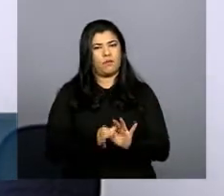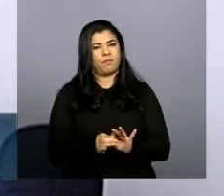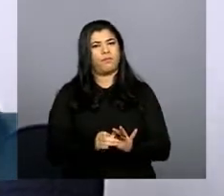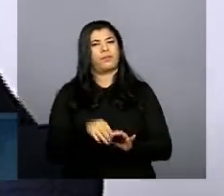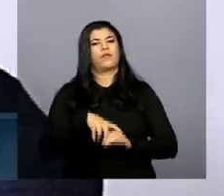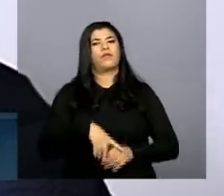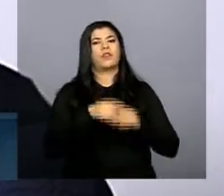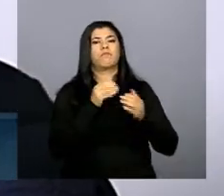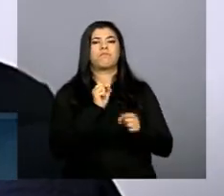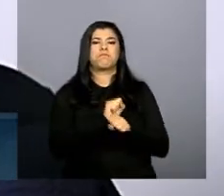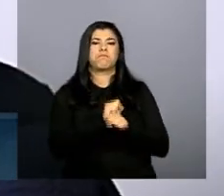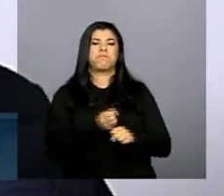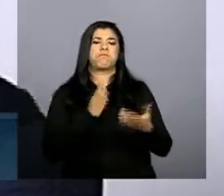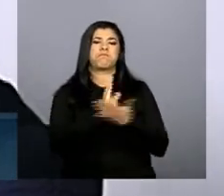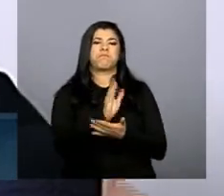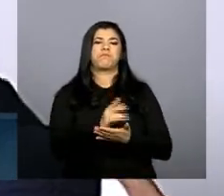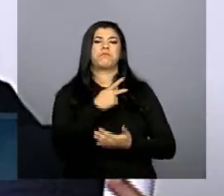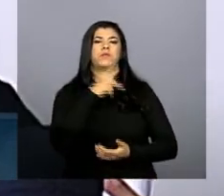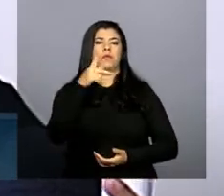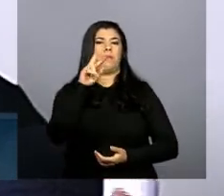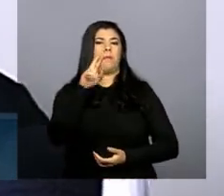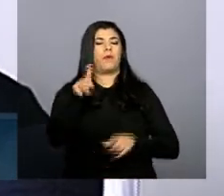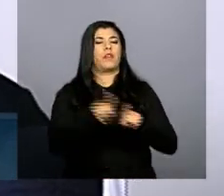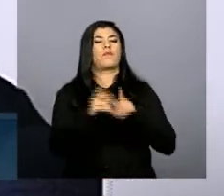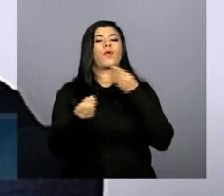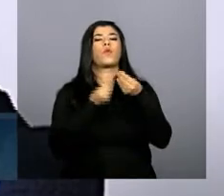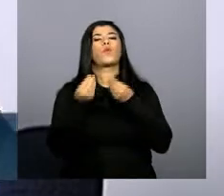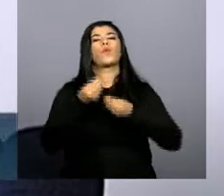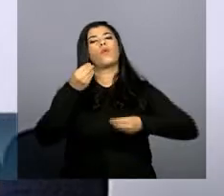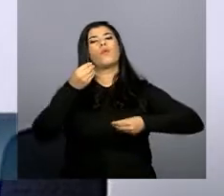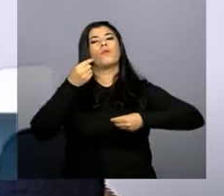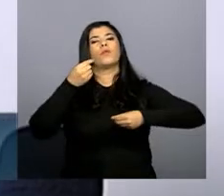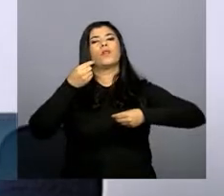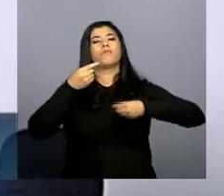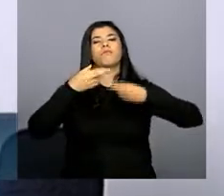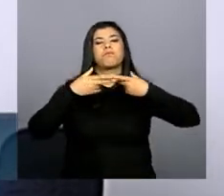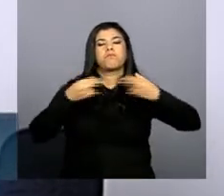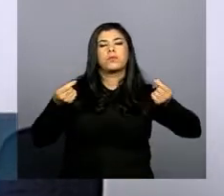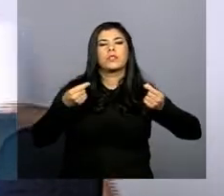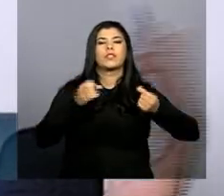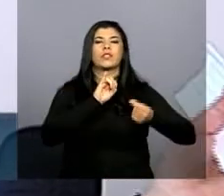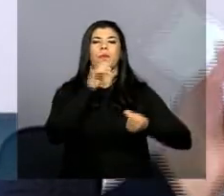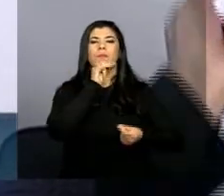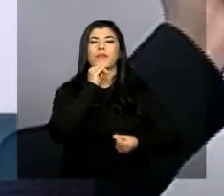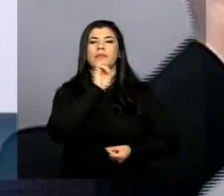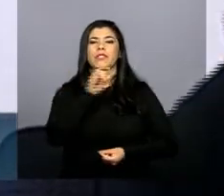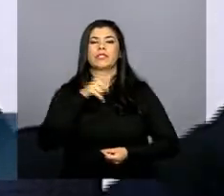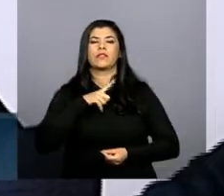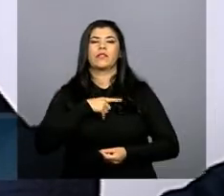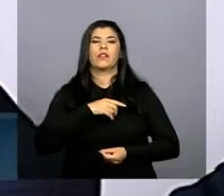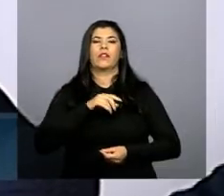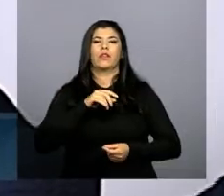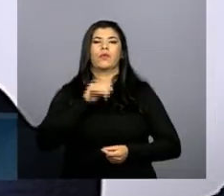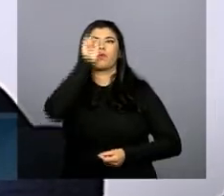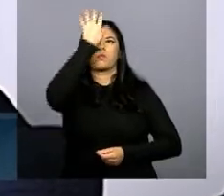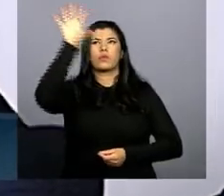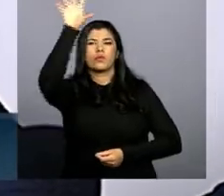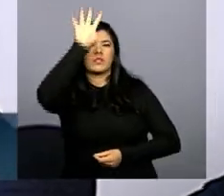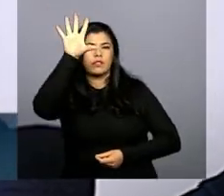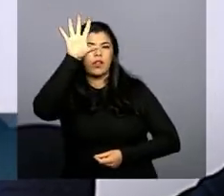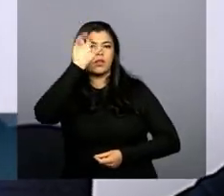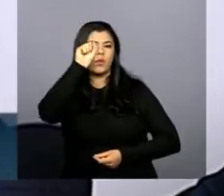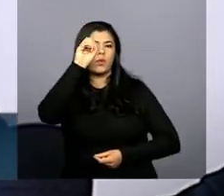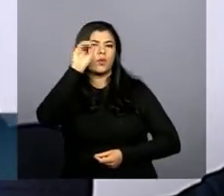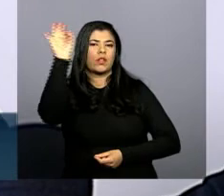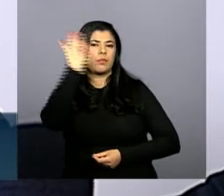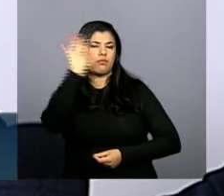em que condições se nós tivermos que prorrogar em que condições porque também não é uma prorrogação por exemplo que se eu tenho estado tem 80% do território feito de CAR